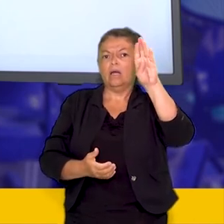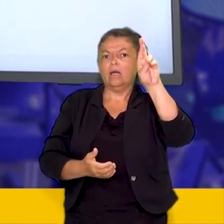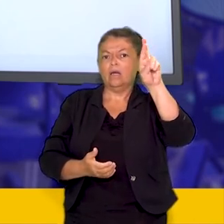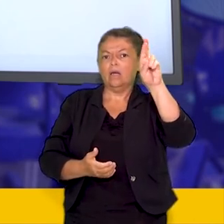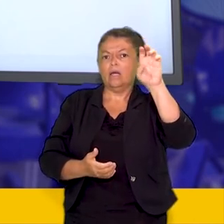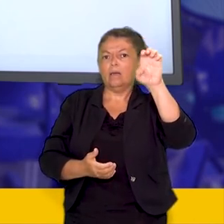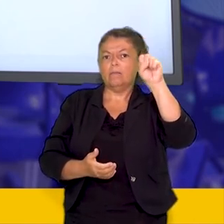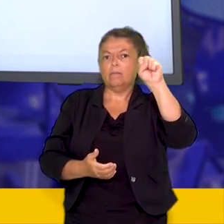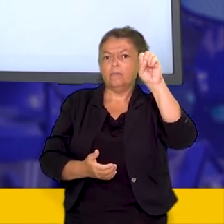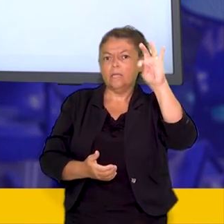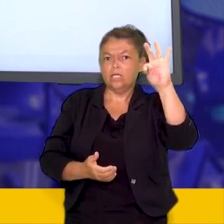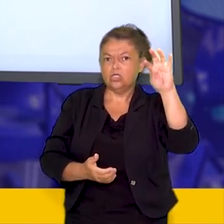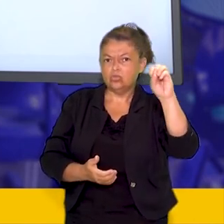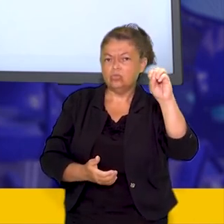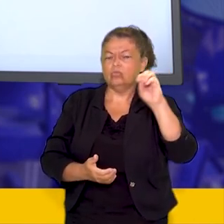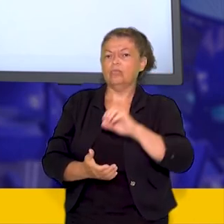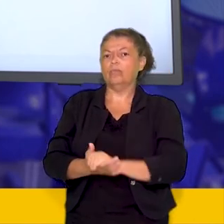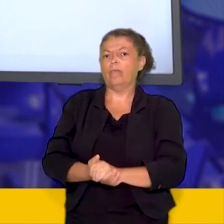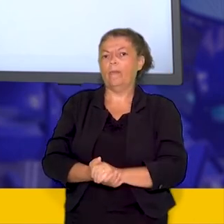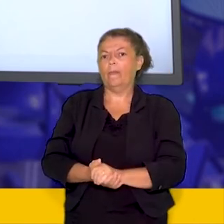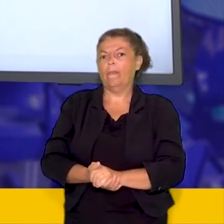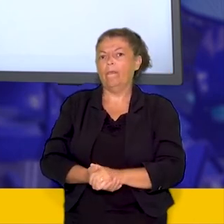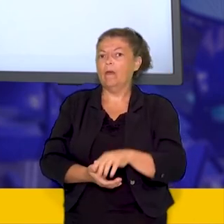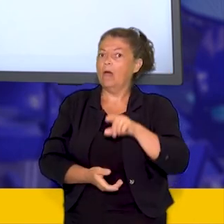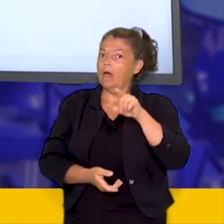observar aqui quatro